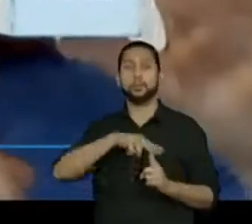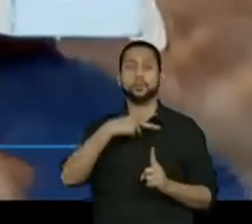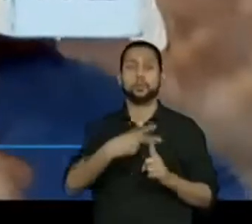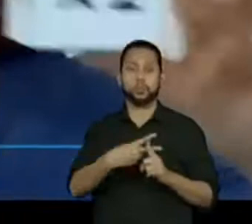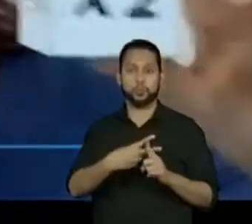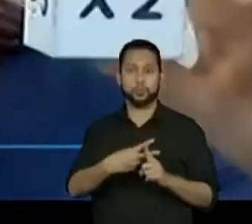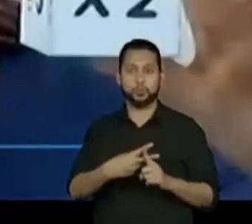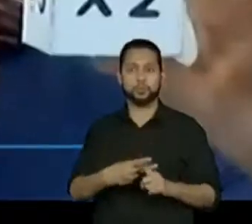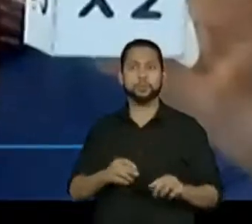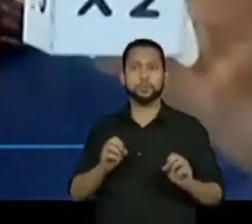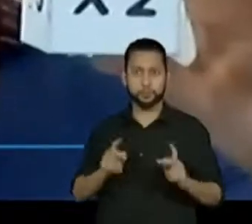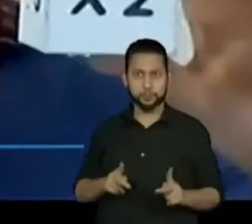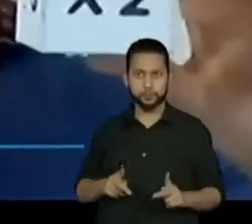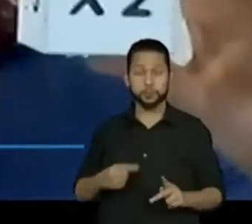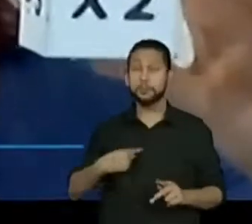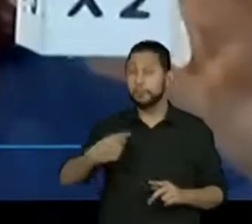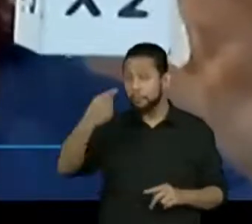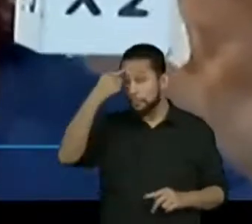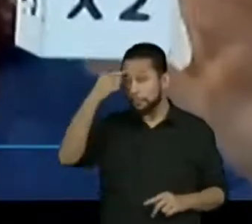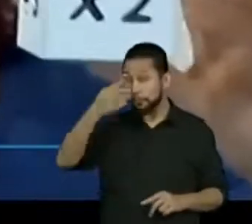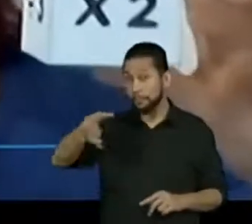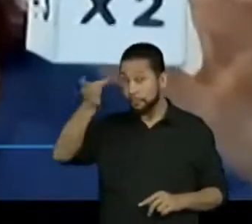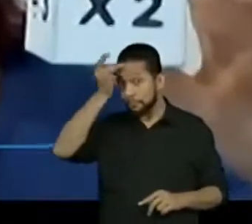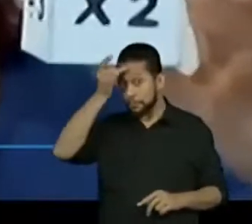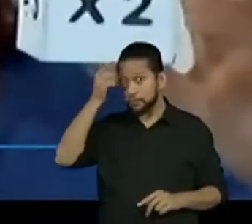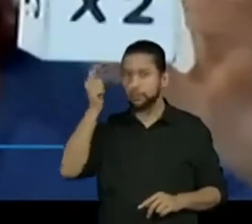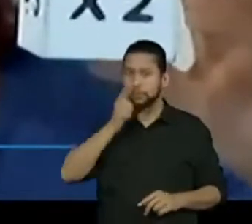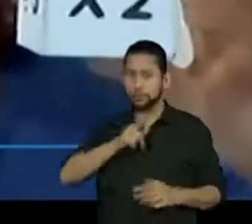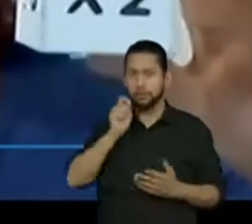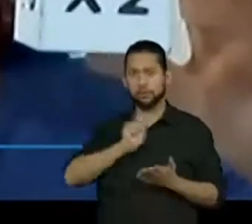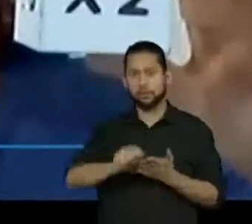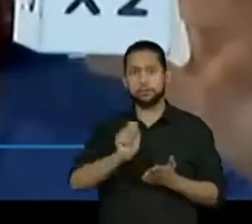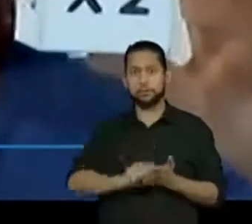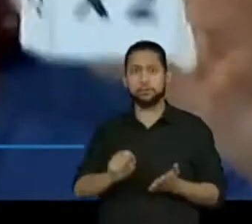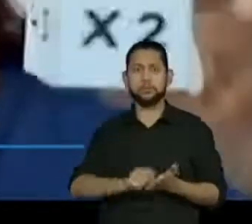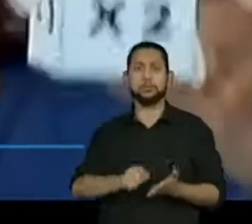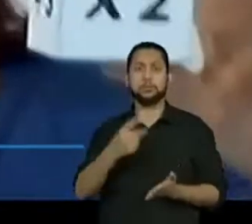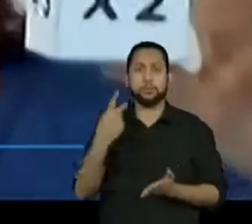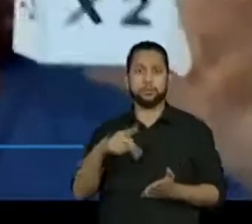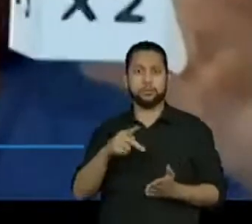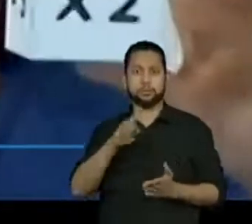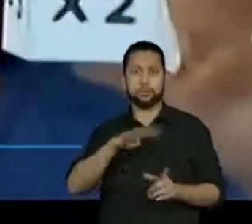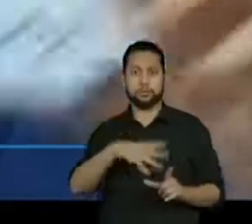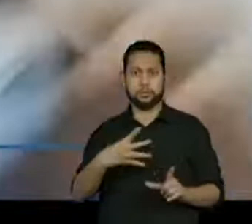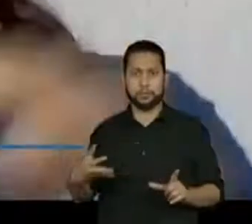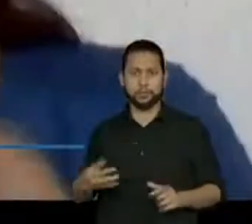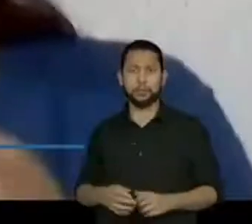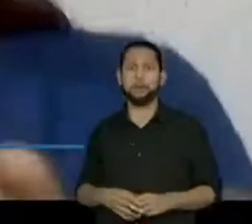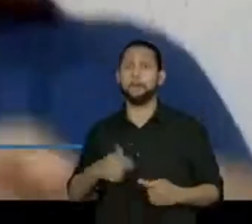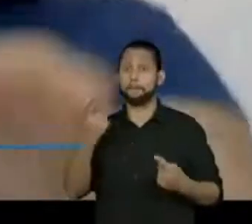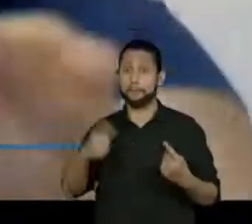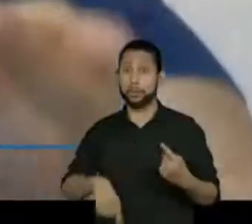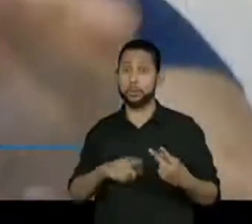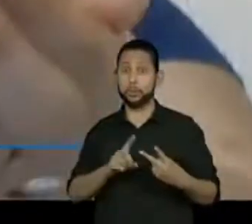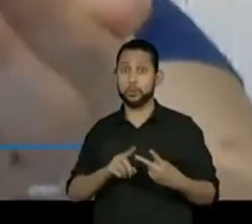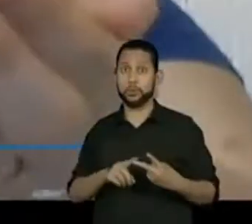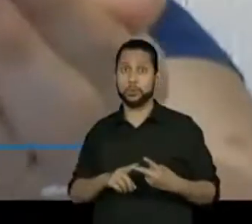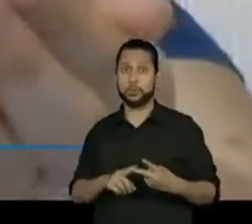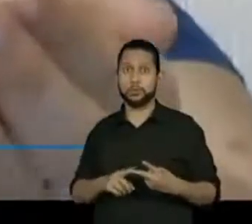vezes 2. Guardem esse número aí para vocês anotarem na sua tabela, tá? Vou jogar mais uma vez.